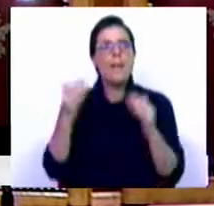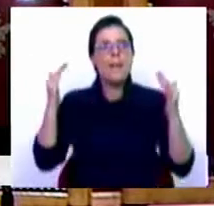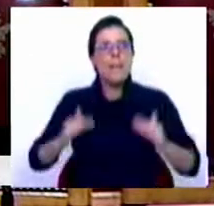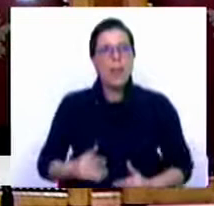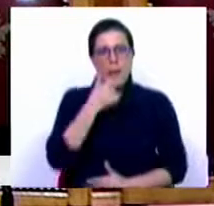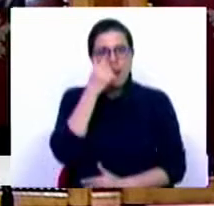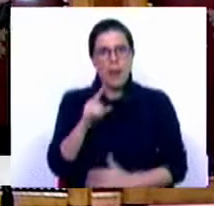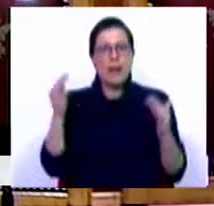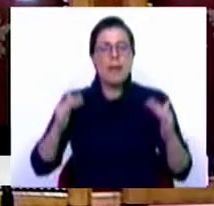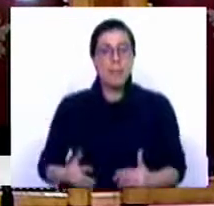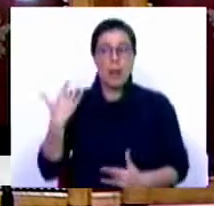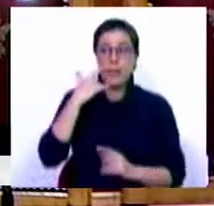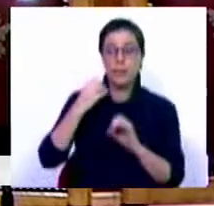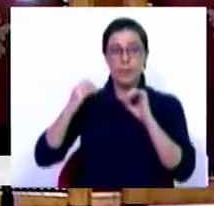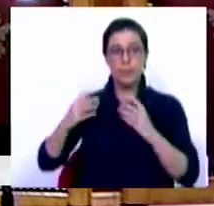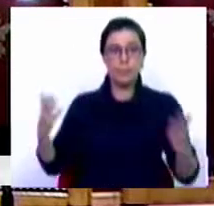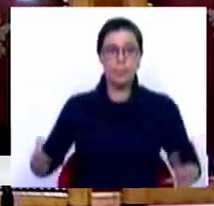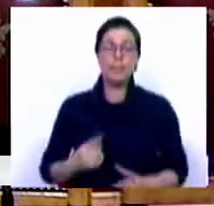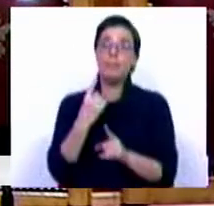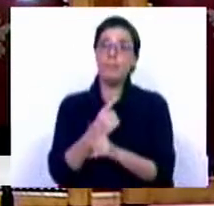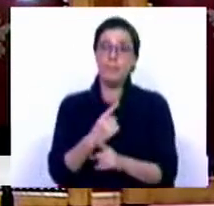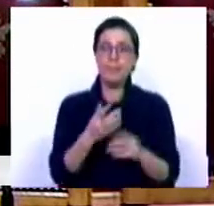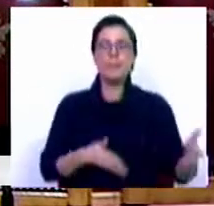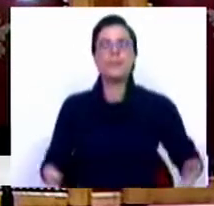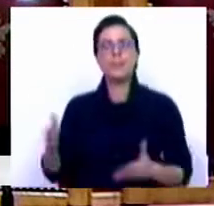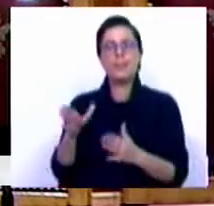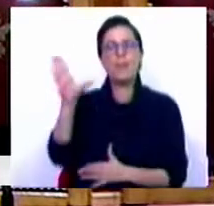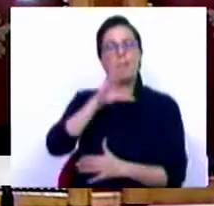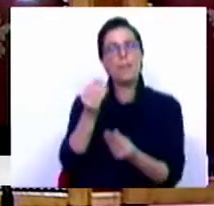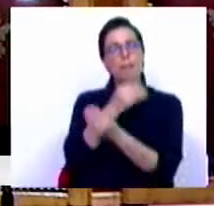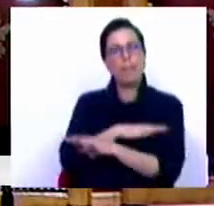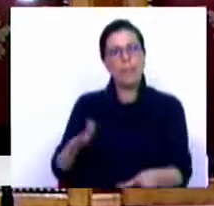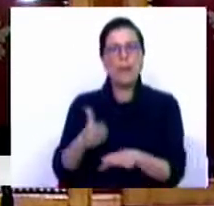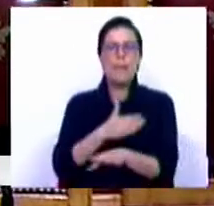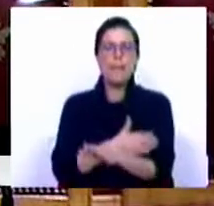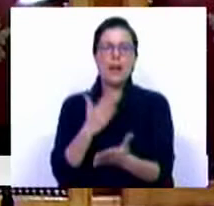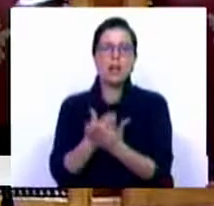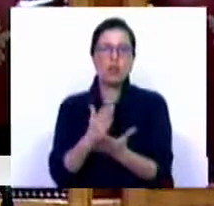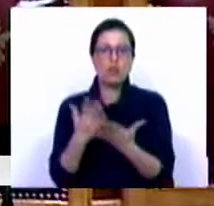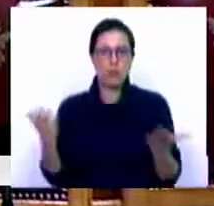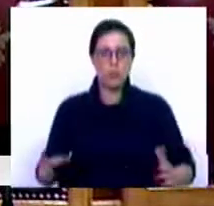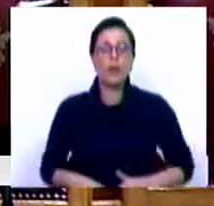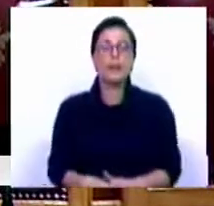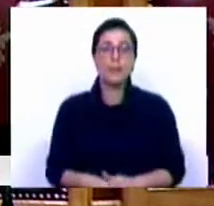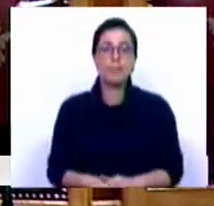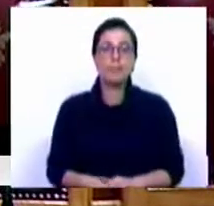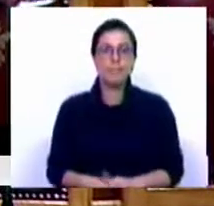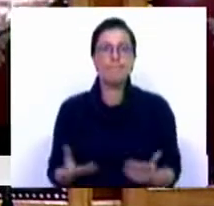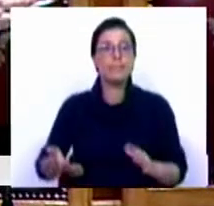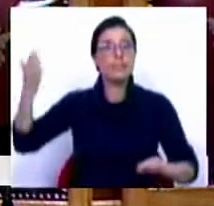abandono do que nunca. É também um caminho com mais crianças no pré-escolar, superando inclusivamente